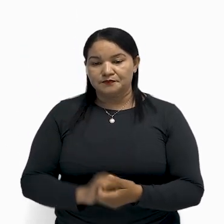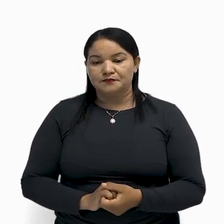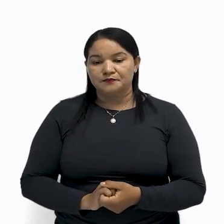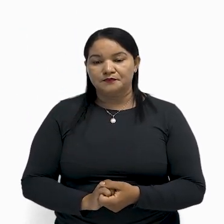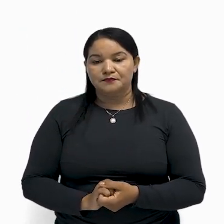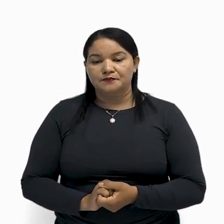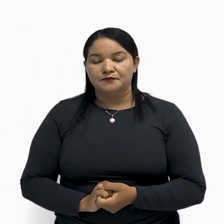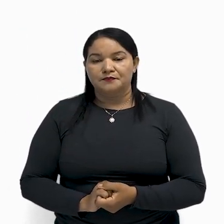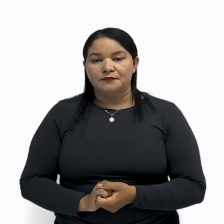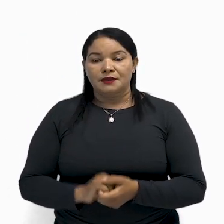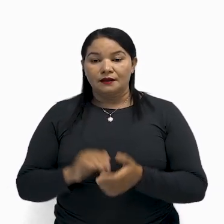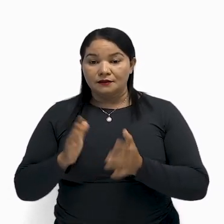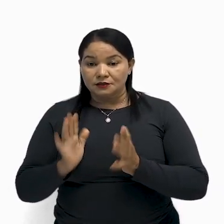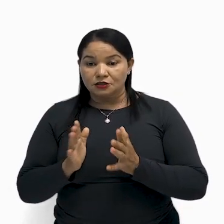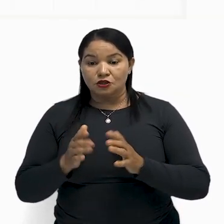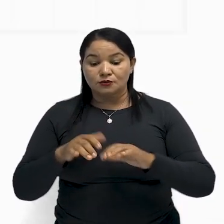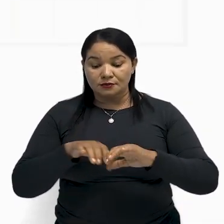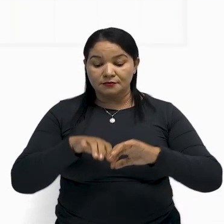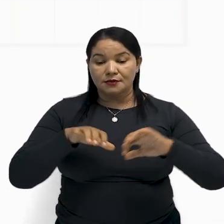triângulos, ok?